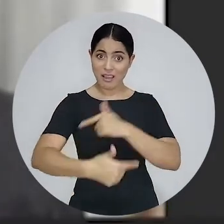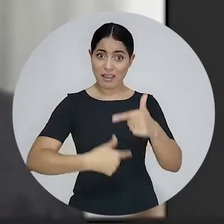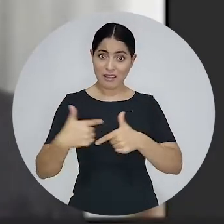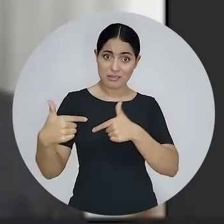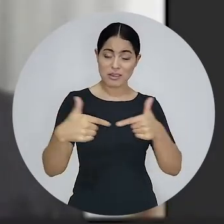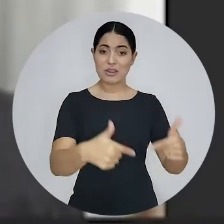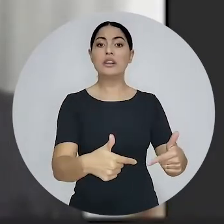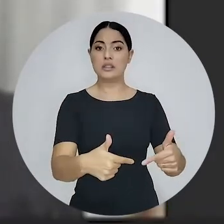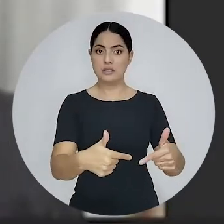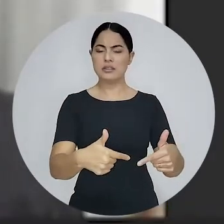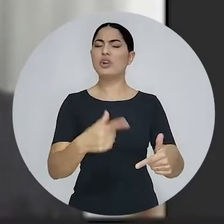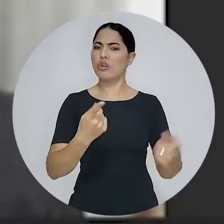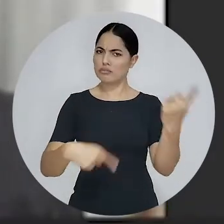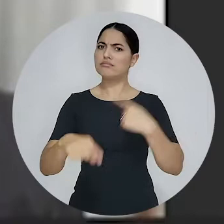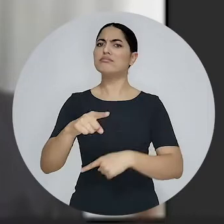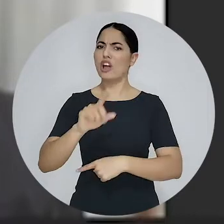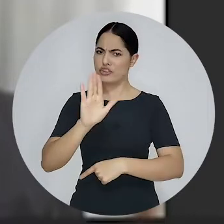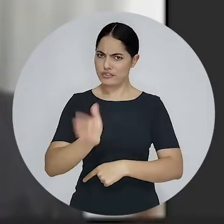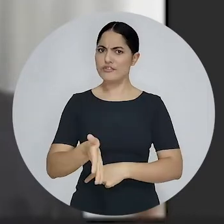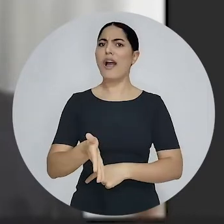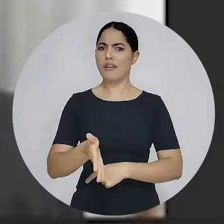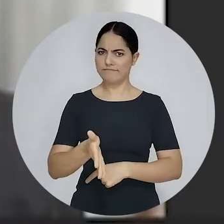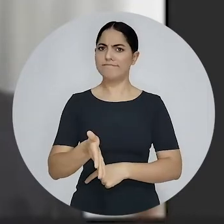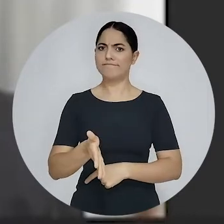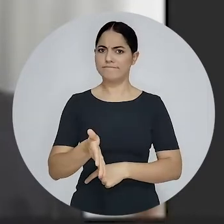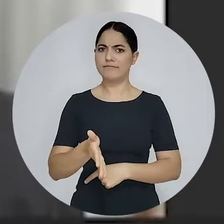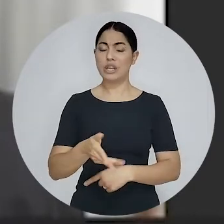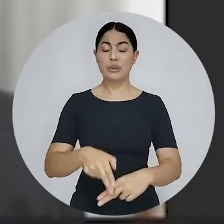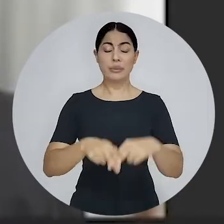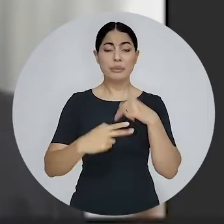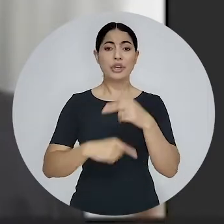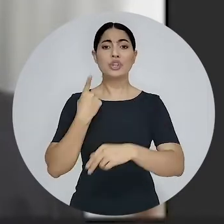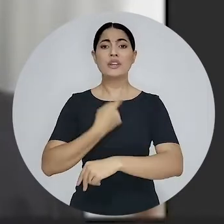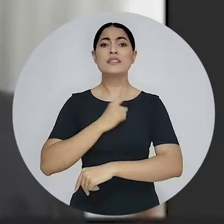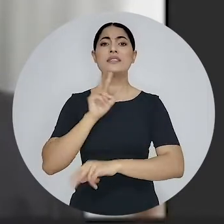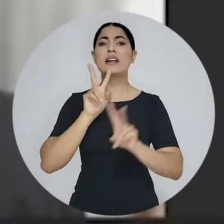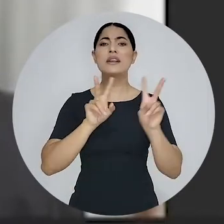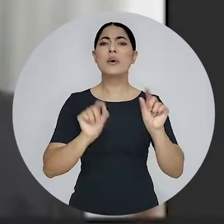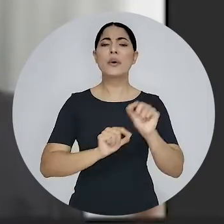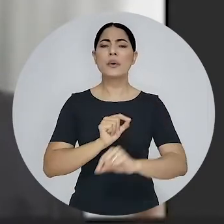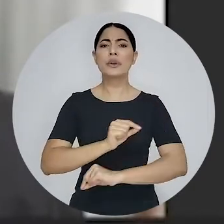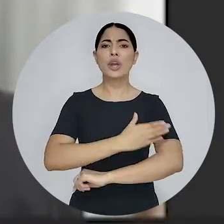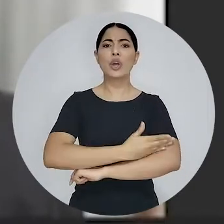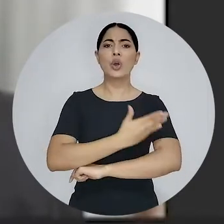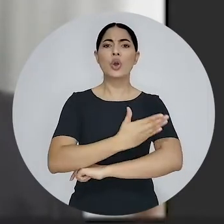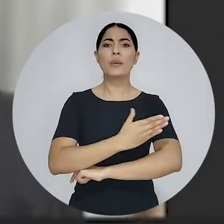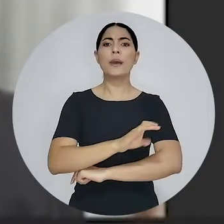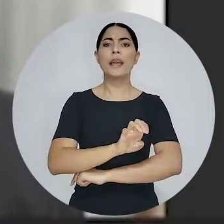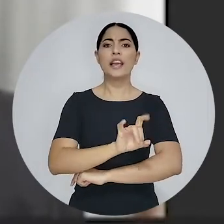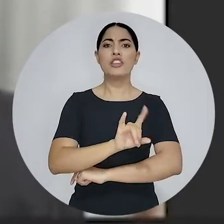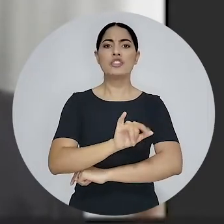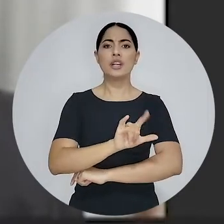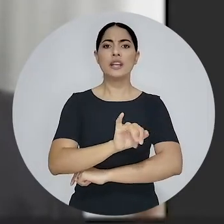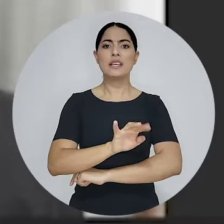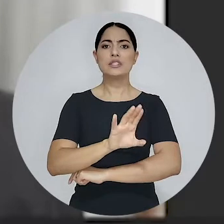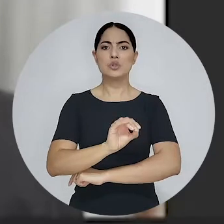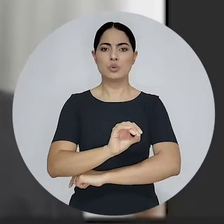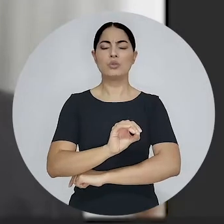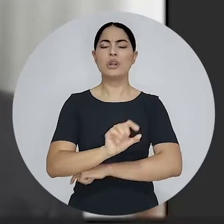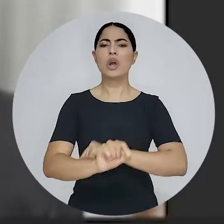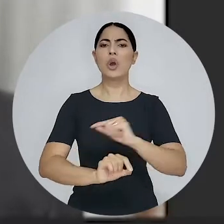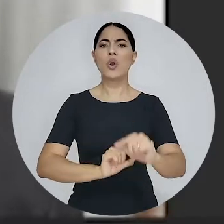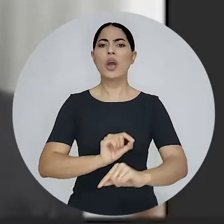tema que é efervescente já há muitos anos. Sabemos que o condomínio edilício, que é o nome URIs